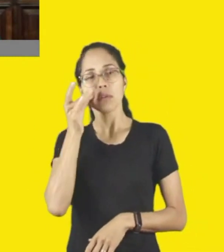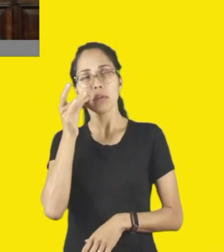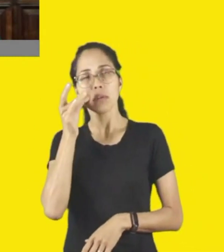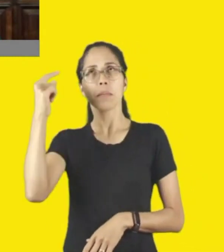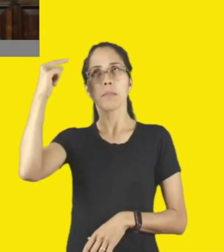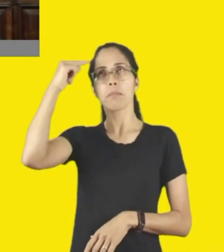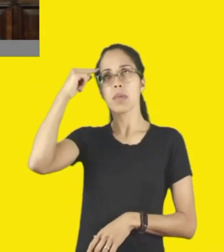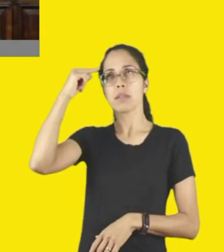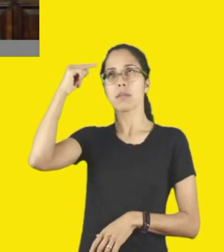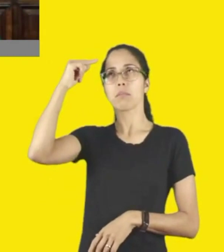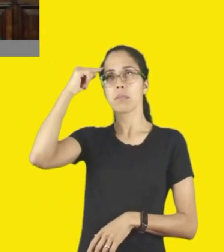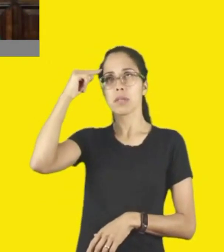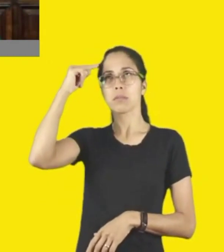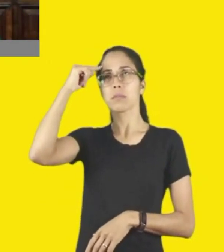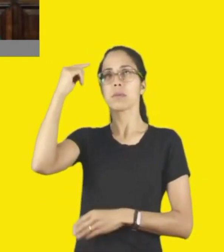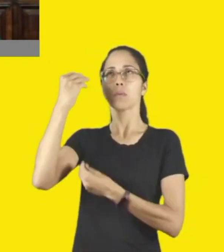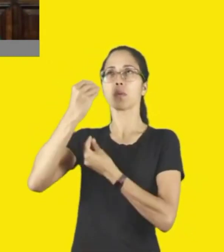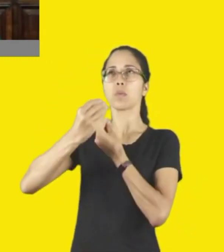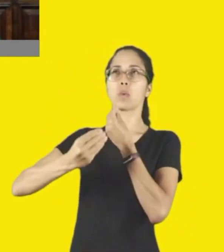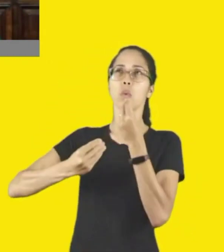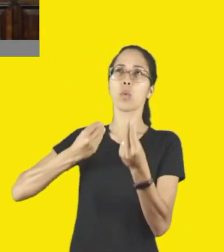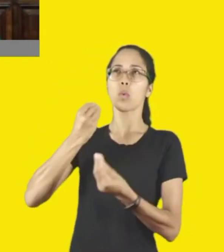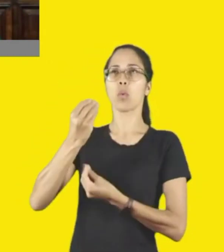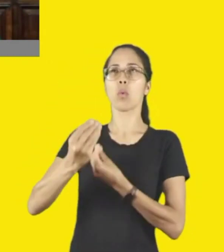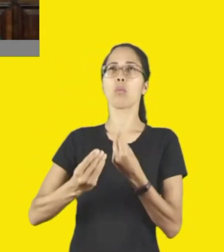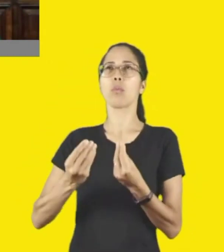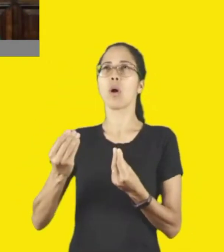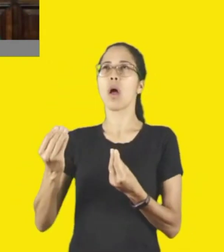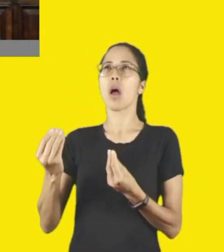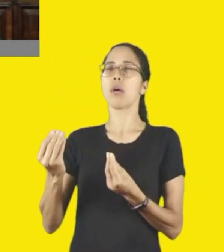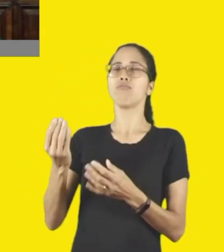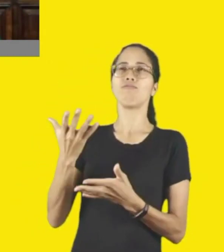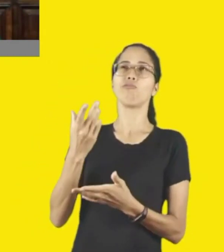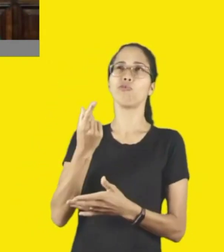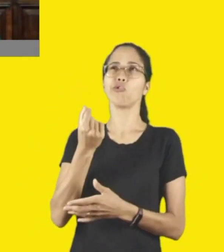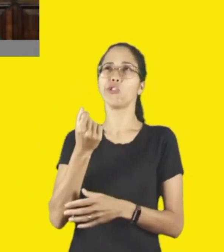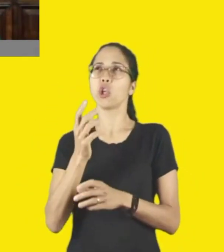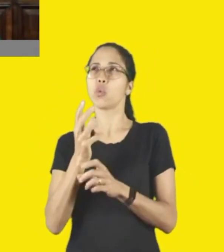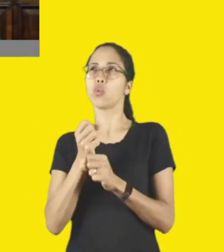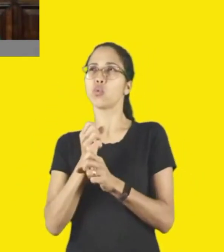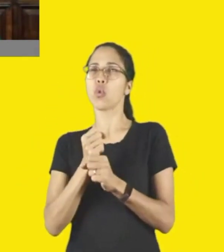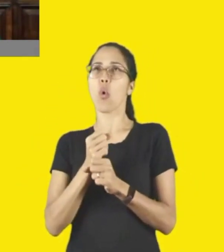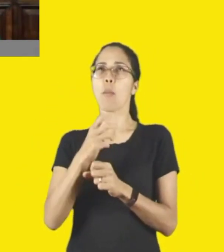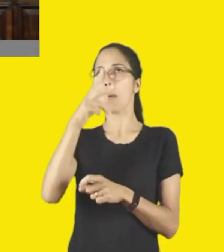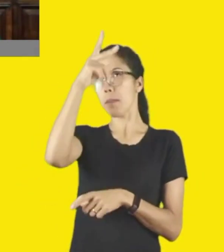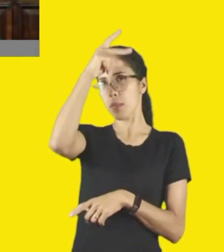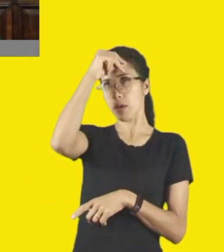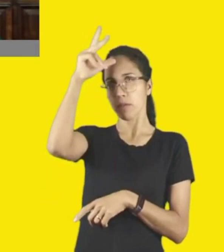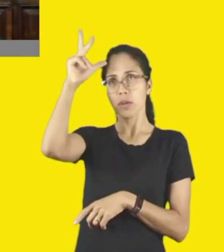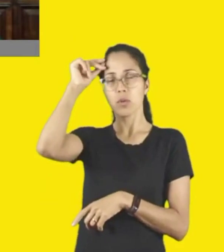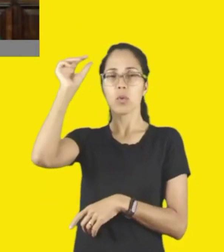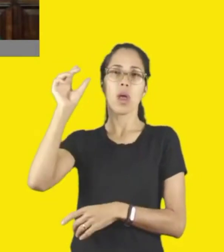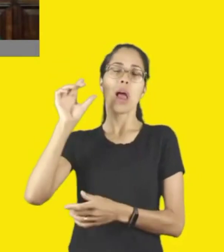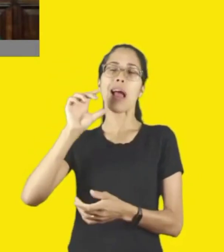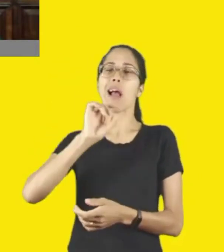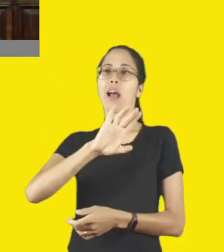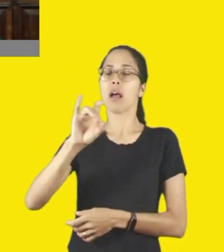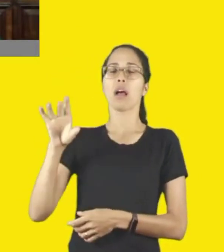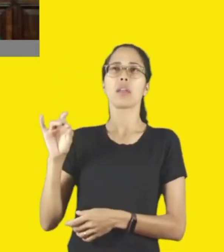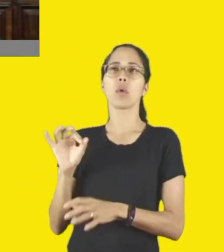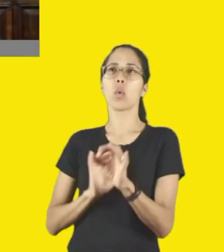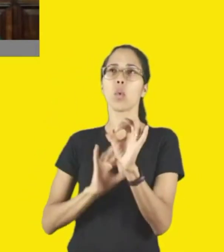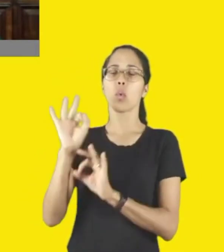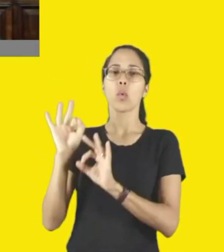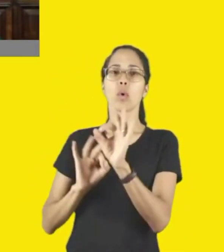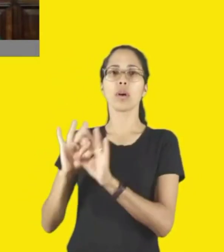imaginando, como, com todo o seu orçamento, com as possibilidades de cada prefeitura, organizar ações, dar continuidade